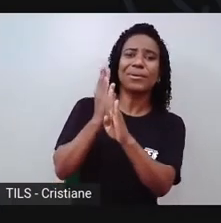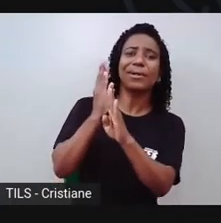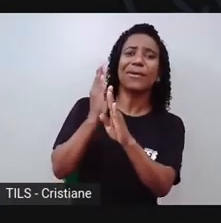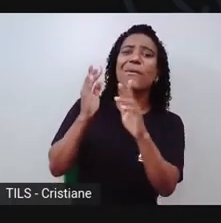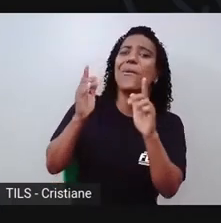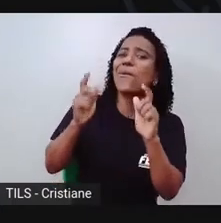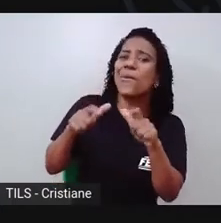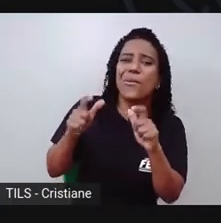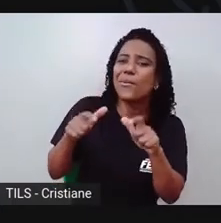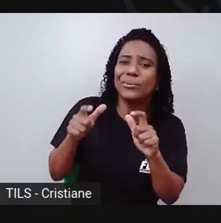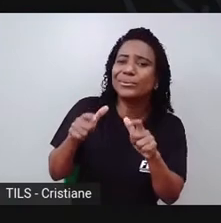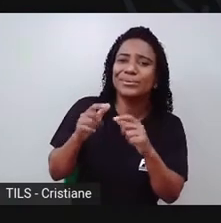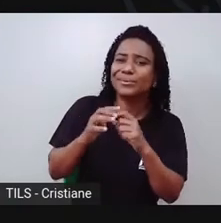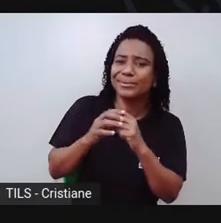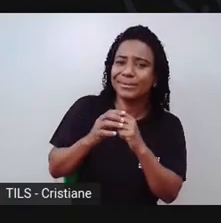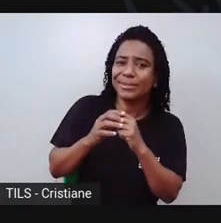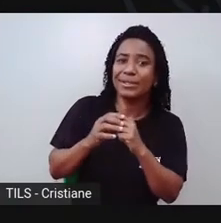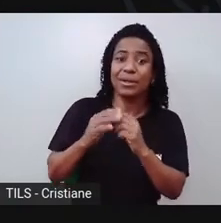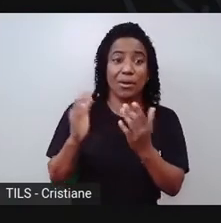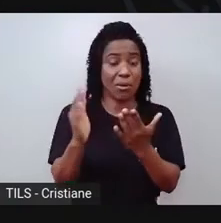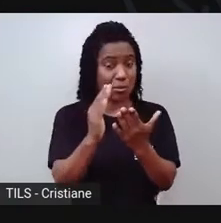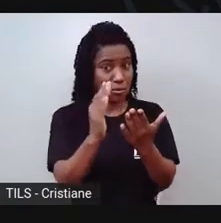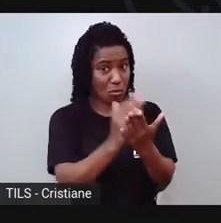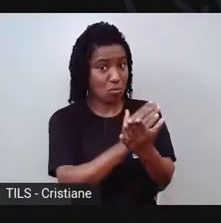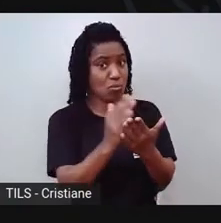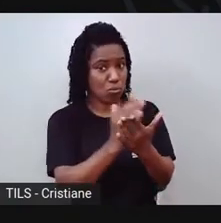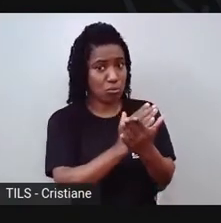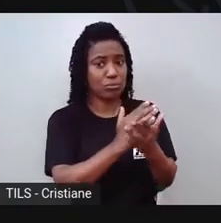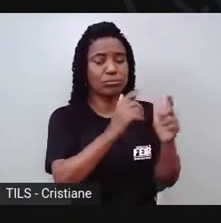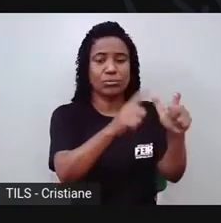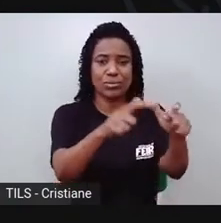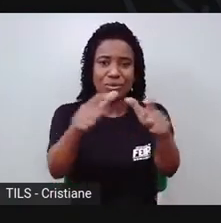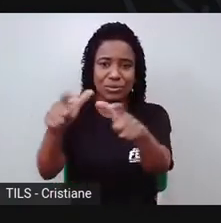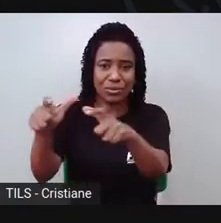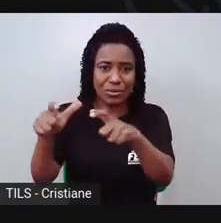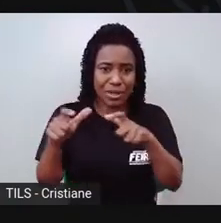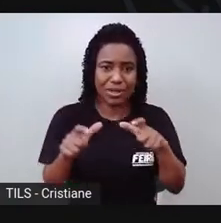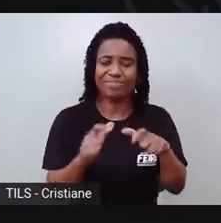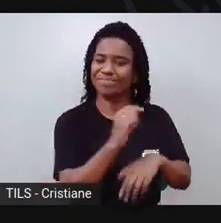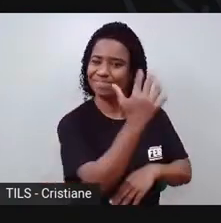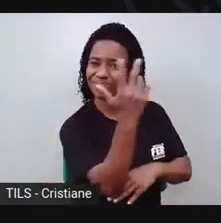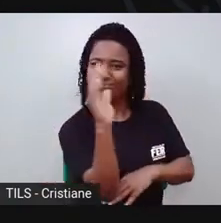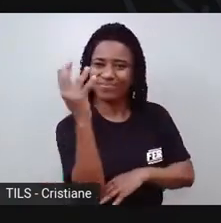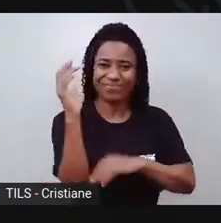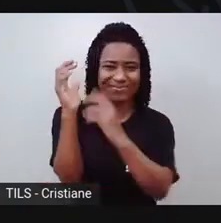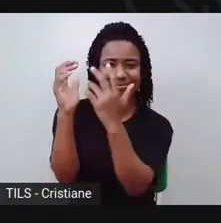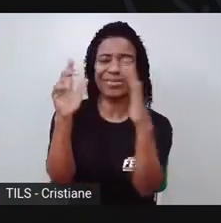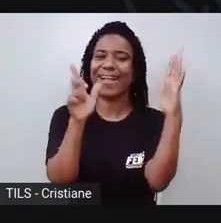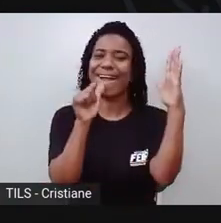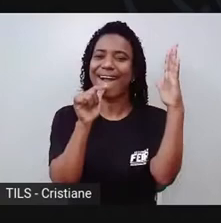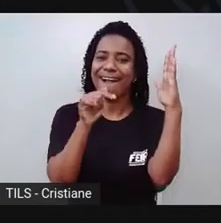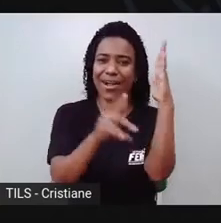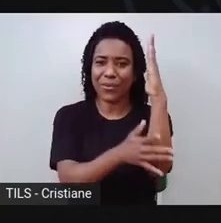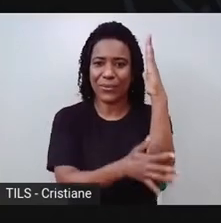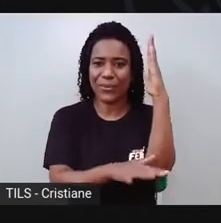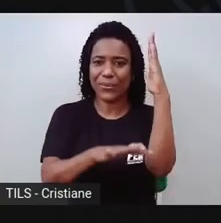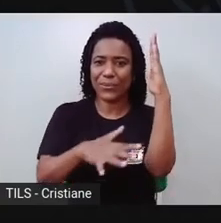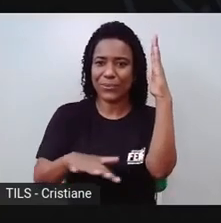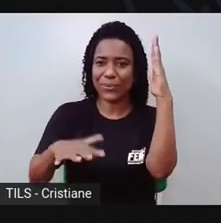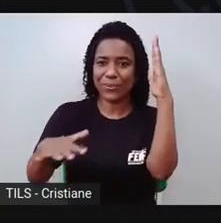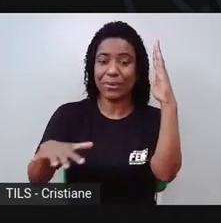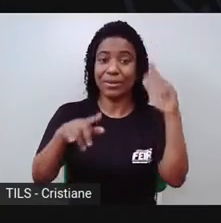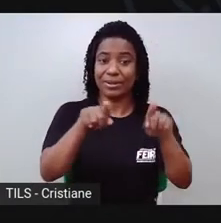encontra em alguns locais, assim, de mata úmida e também nas barrancas